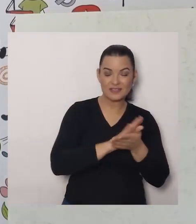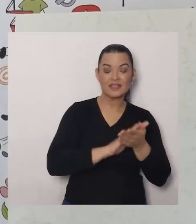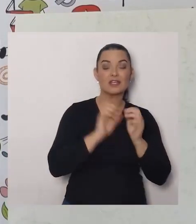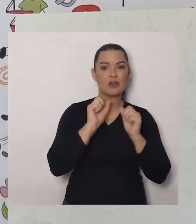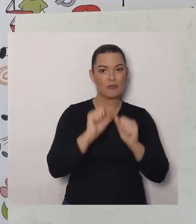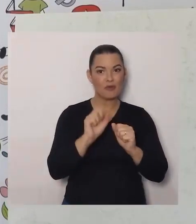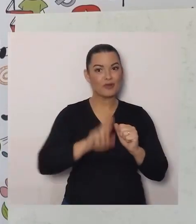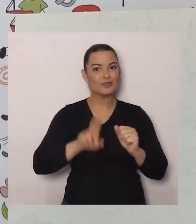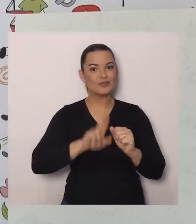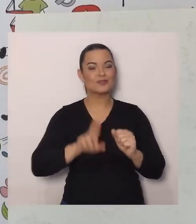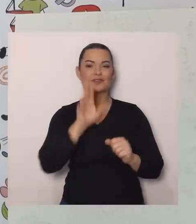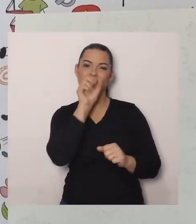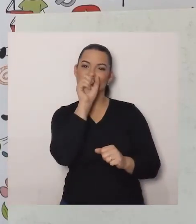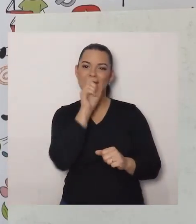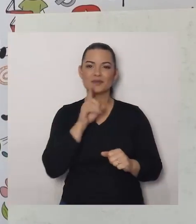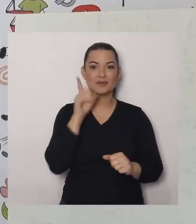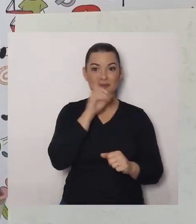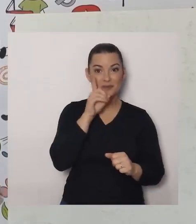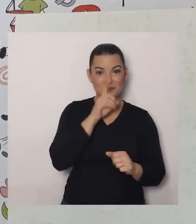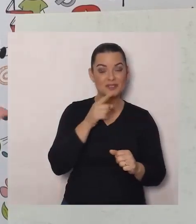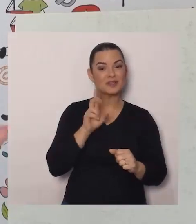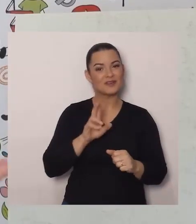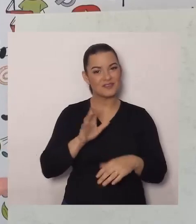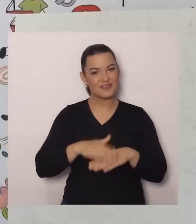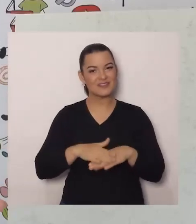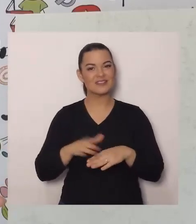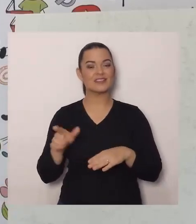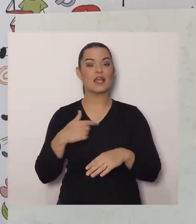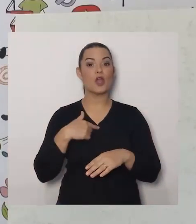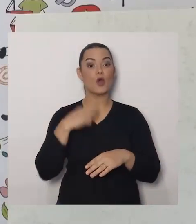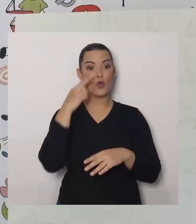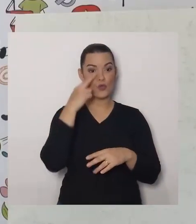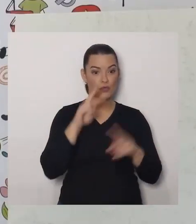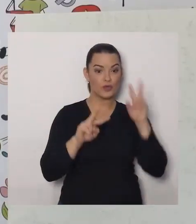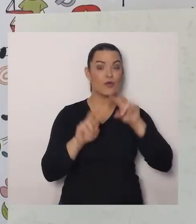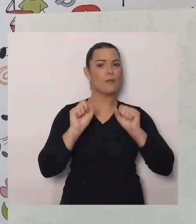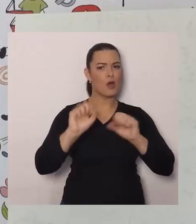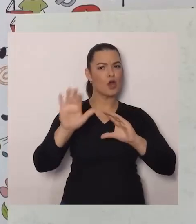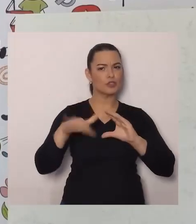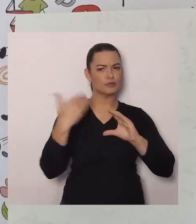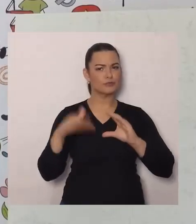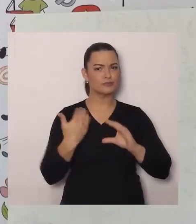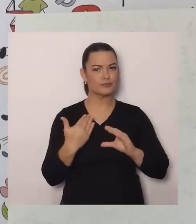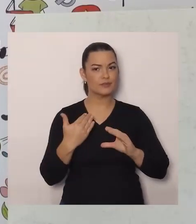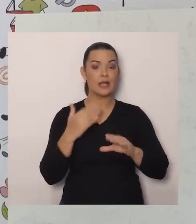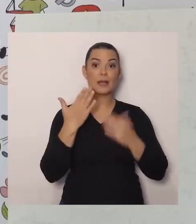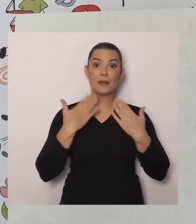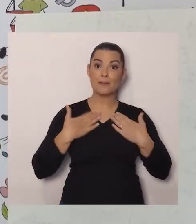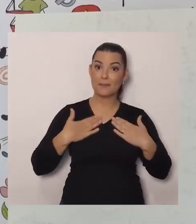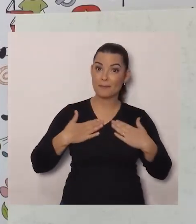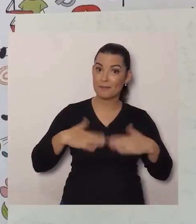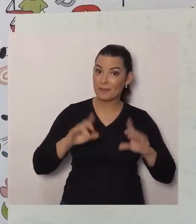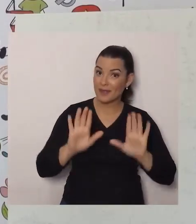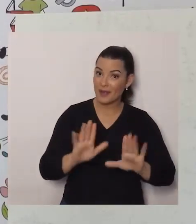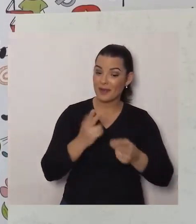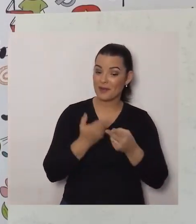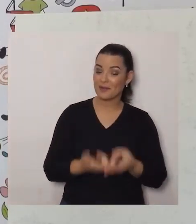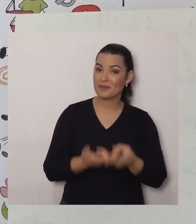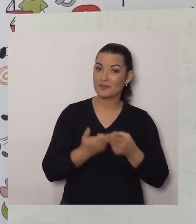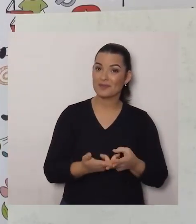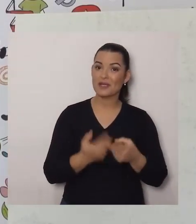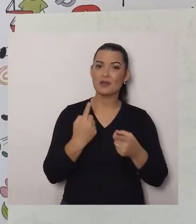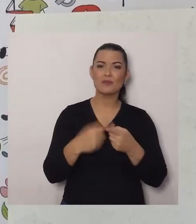PRO, Eu estou olhando um por um, Como eu sempre digo, Tenham paciência, Porque a PRO recebe, Uma quantidade